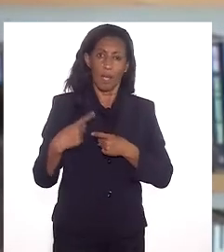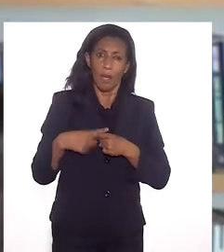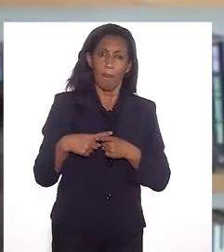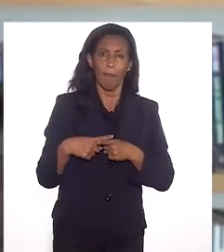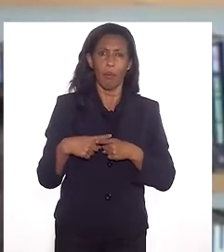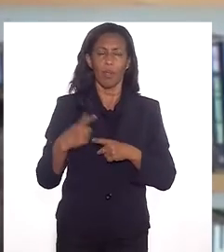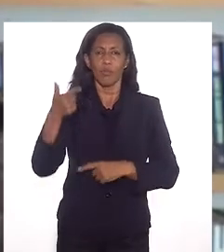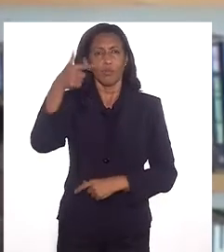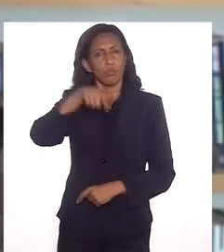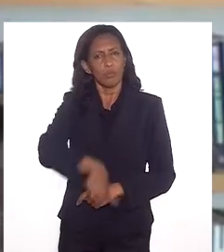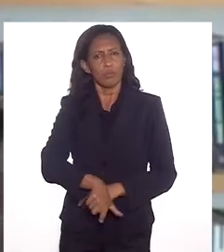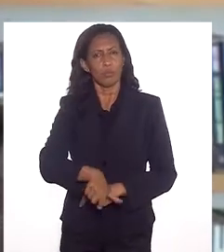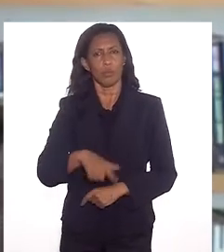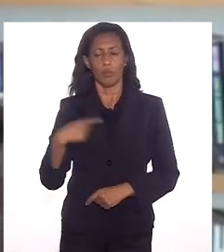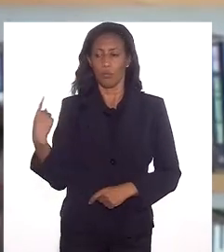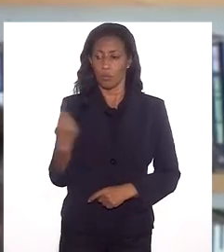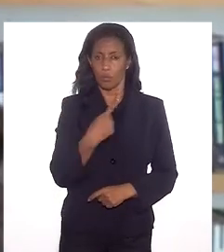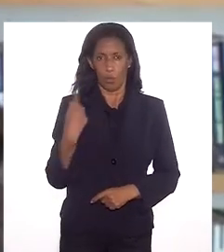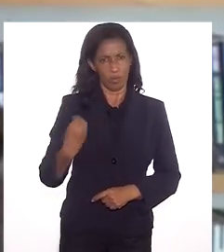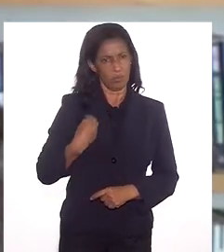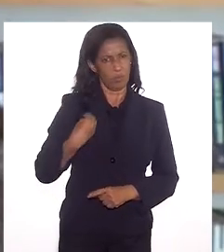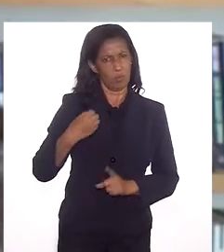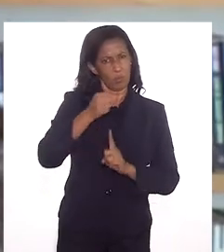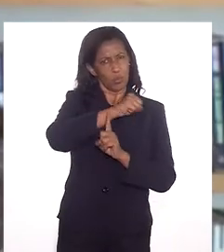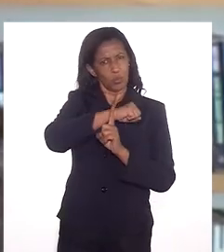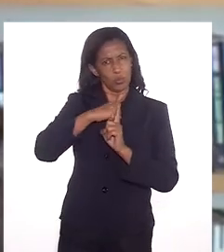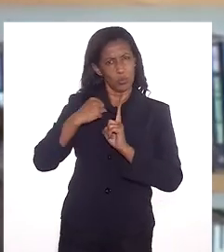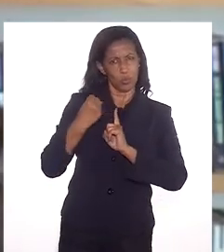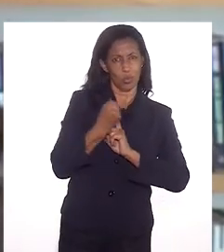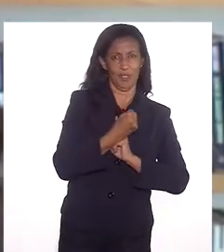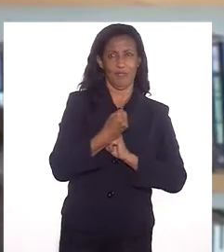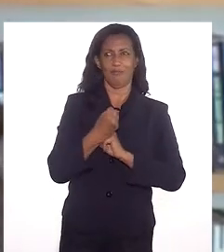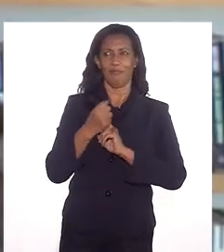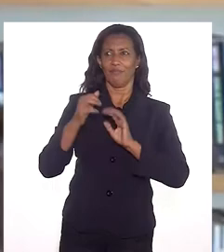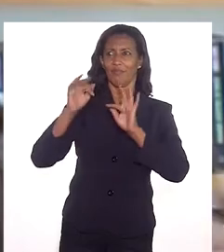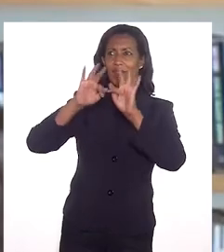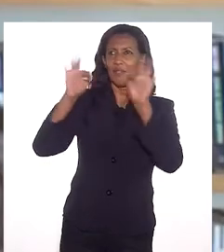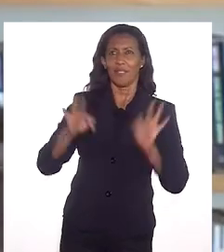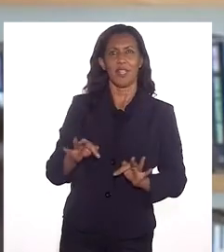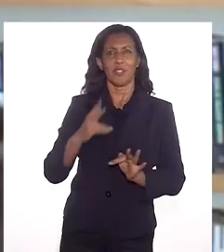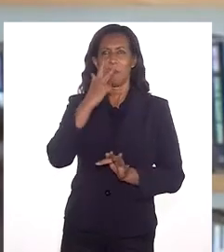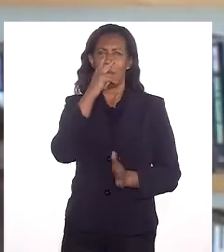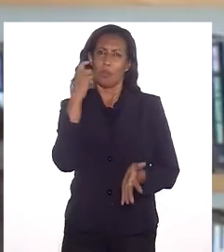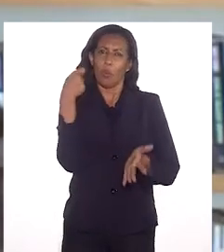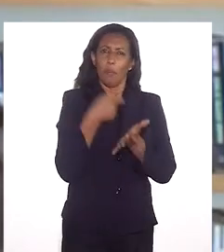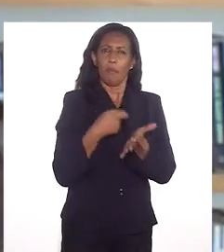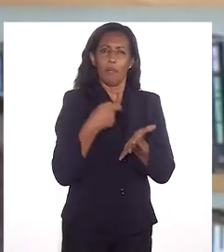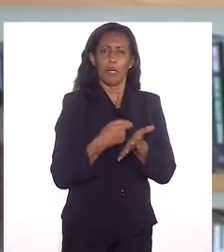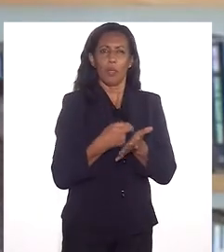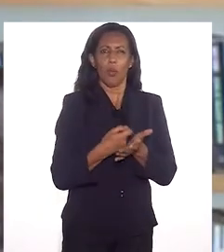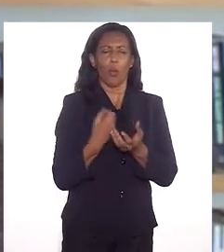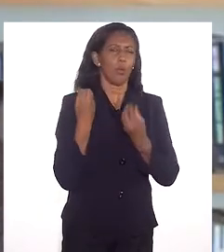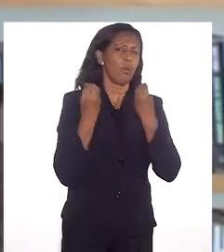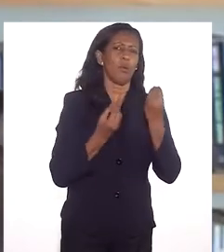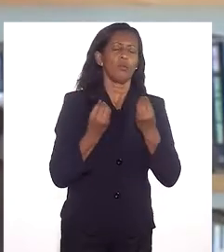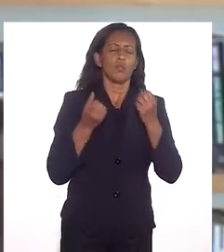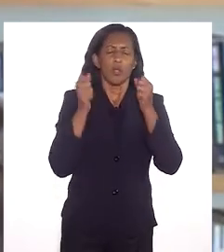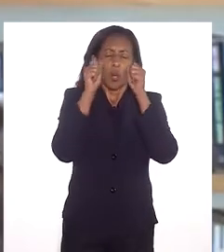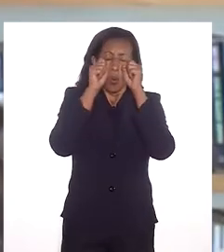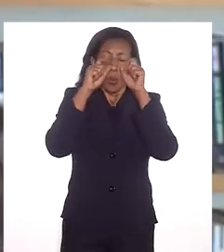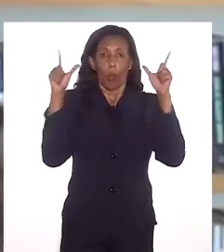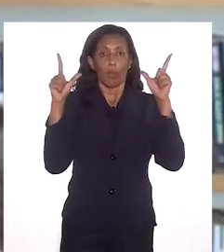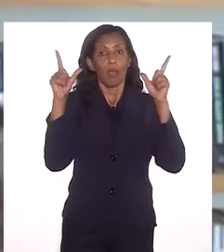É porque, de novo, nós vivemos numa sociedade do espetáculo, da felicidade obrigatória, como se você